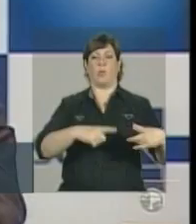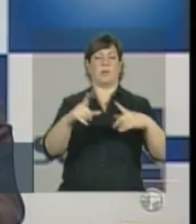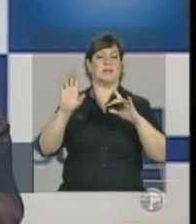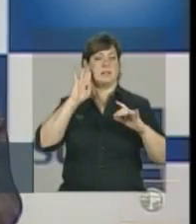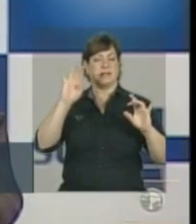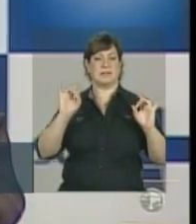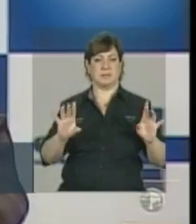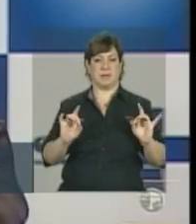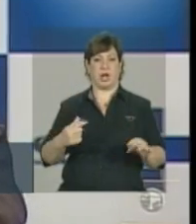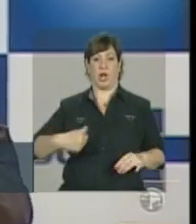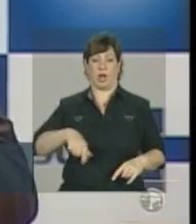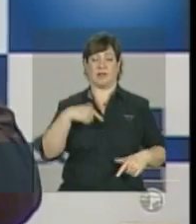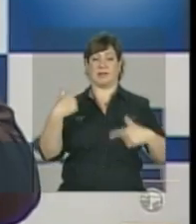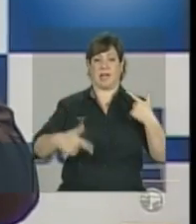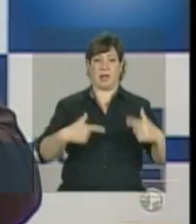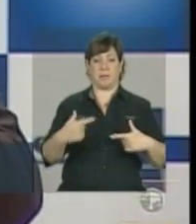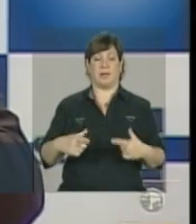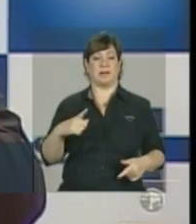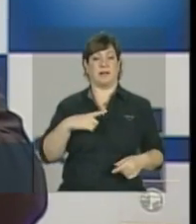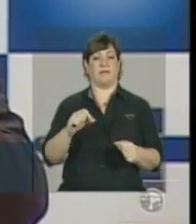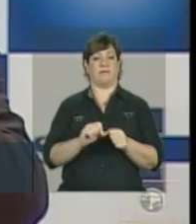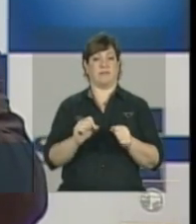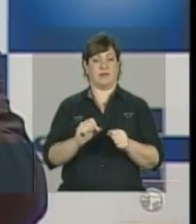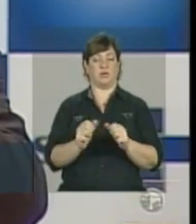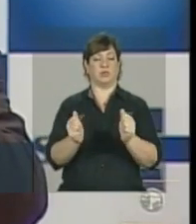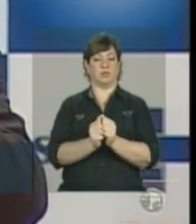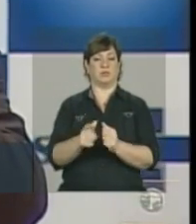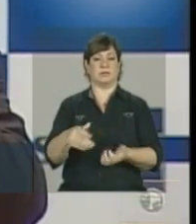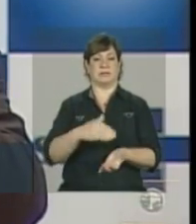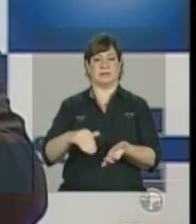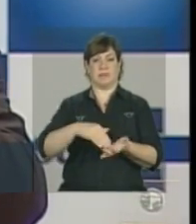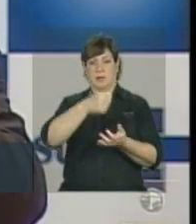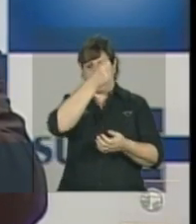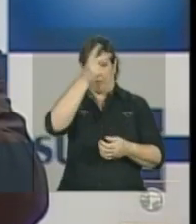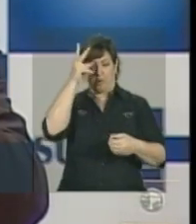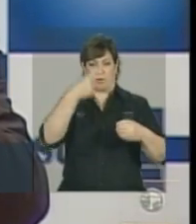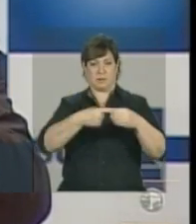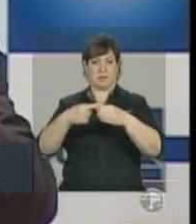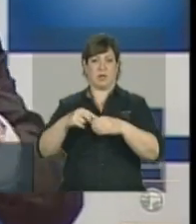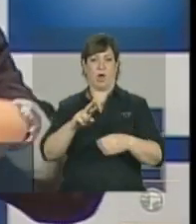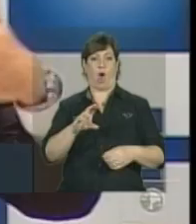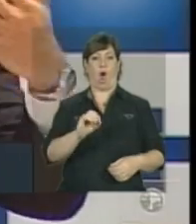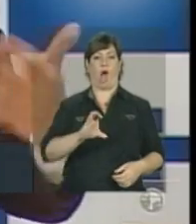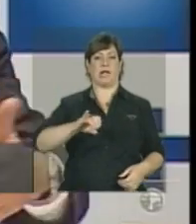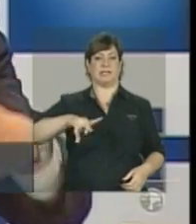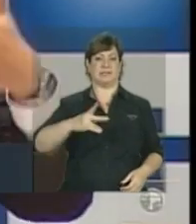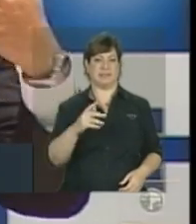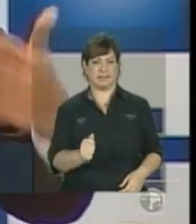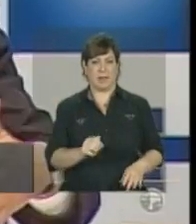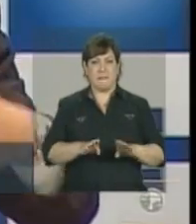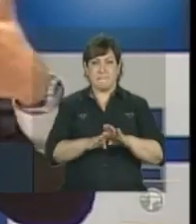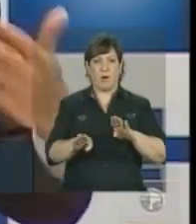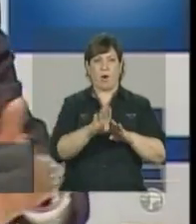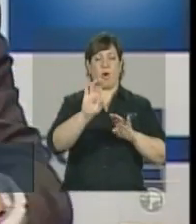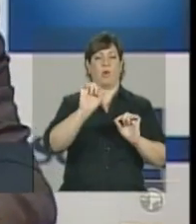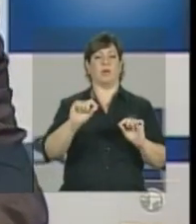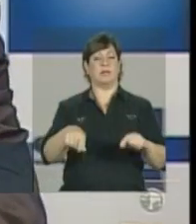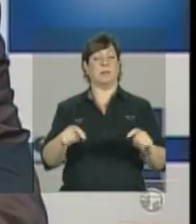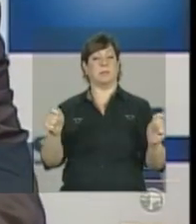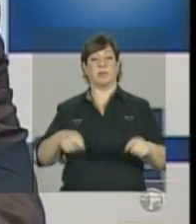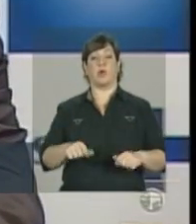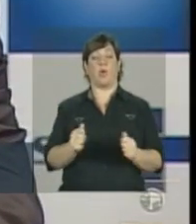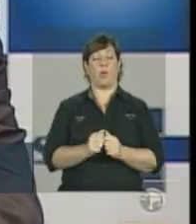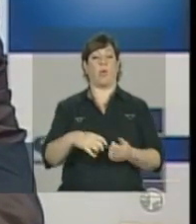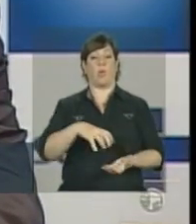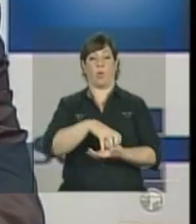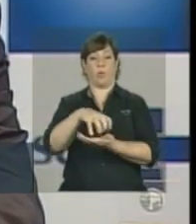trabalho que está sendo feito junto com a Secretaria Municipal de Saúde do Rio de Janeiro, na Rocinha, no Rio de Janeiro, isso é possível por um grande envolvimento